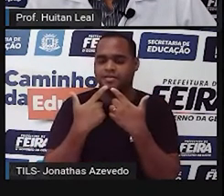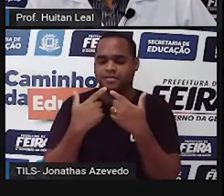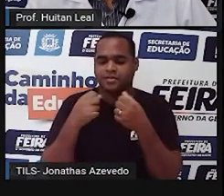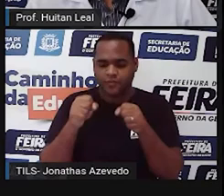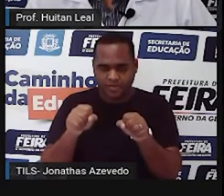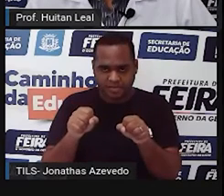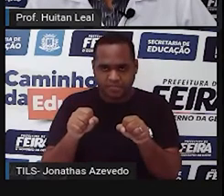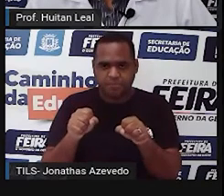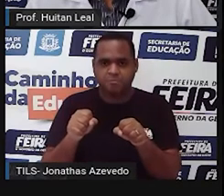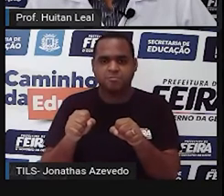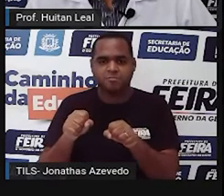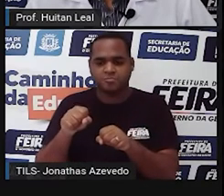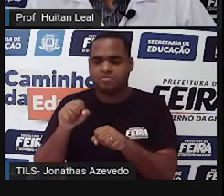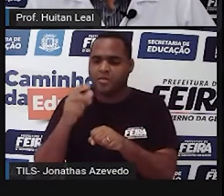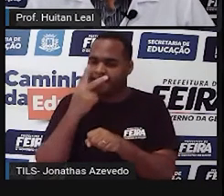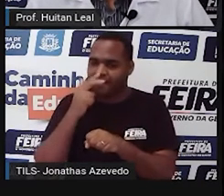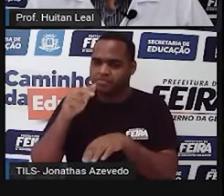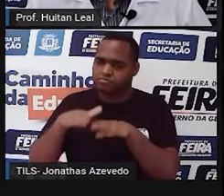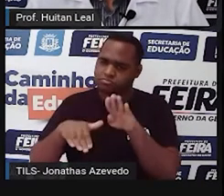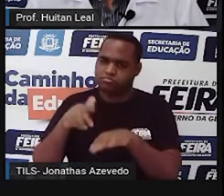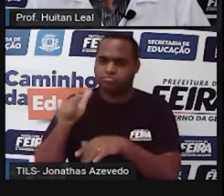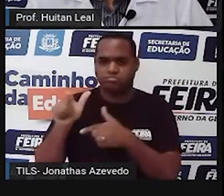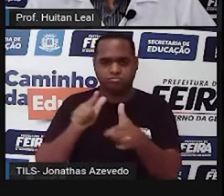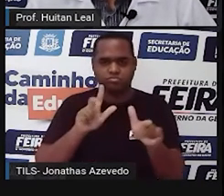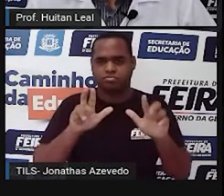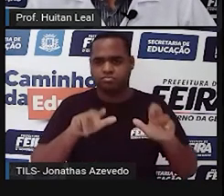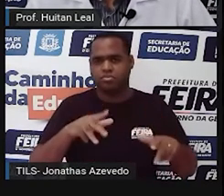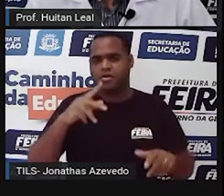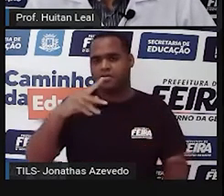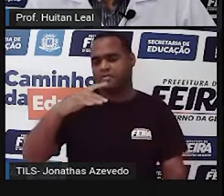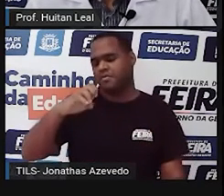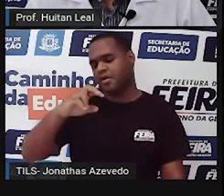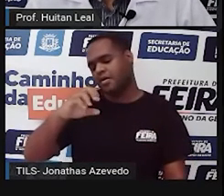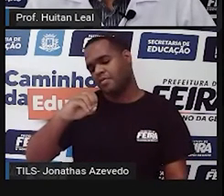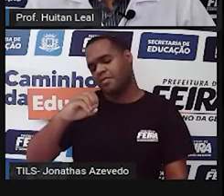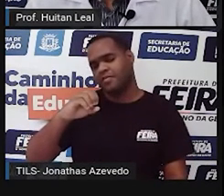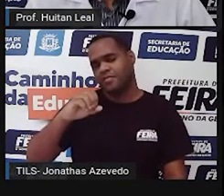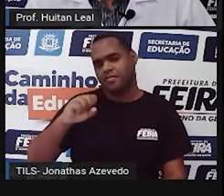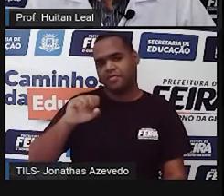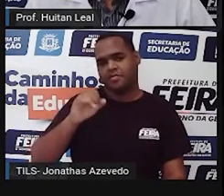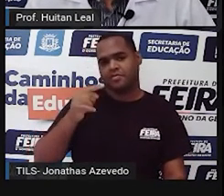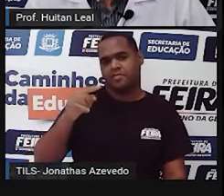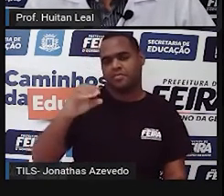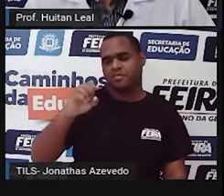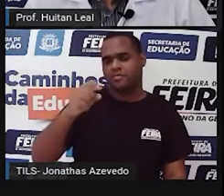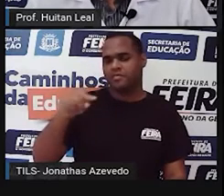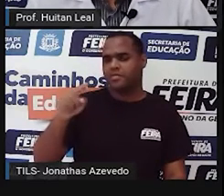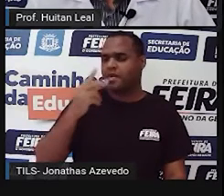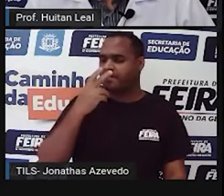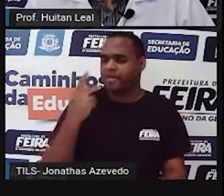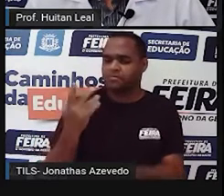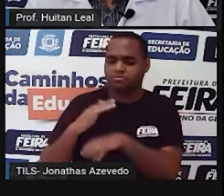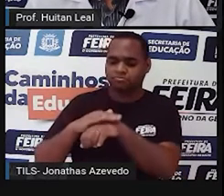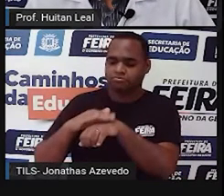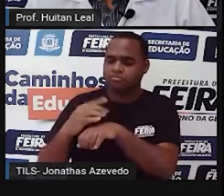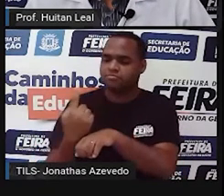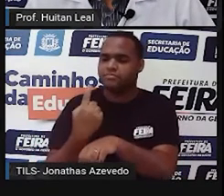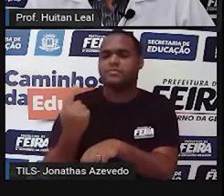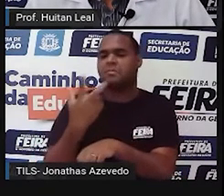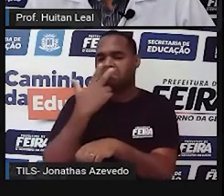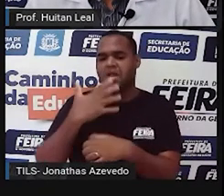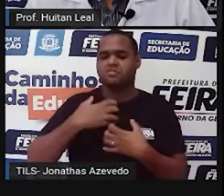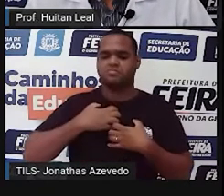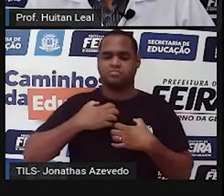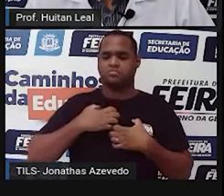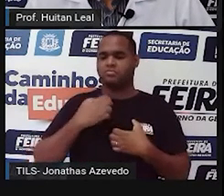dependentes de outras. Ou seja, as preposições sozinhas, elas não têm muito sentido. Elas não trazem